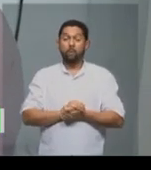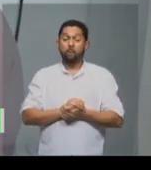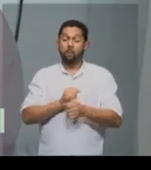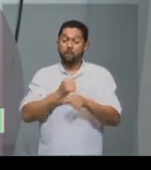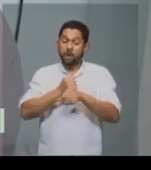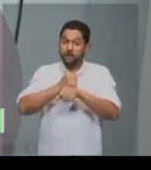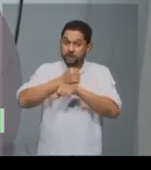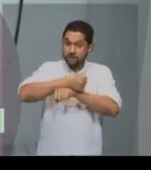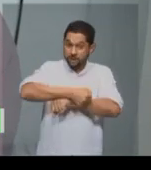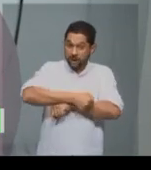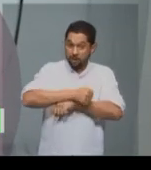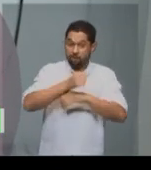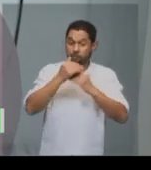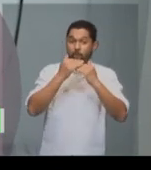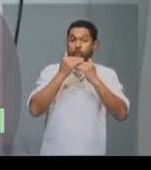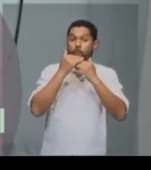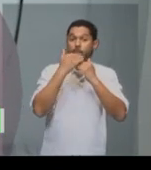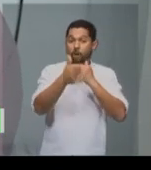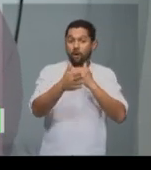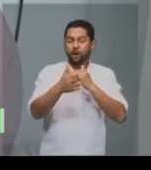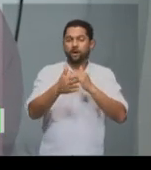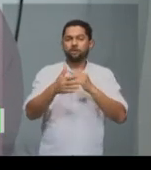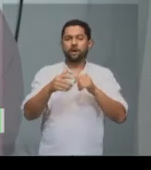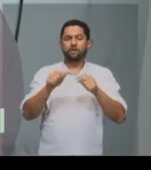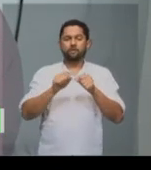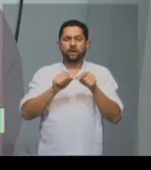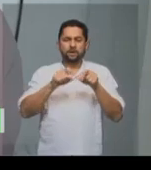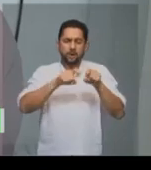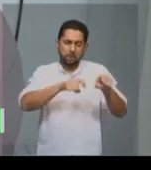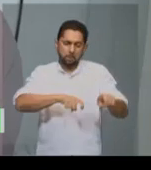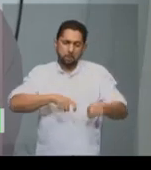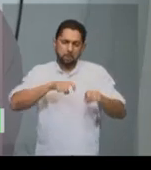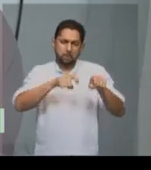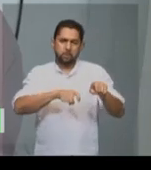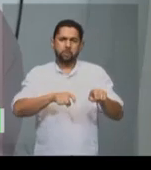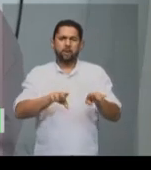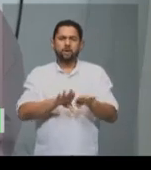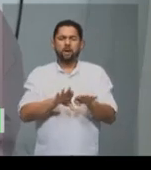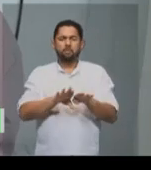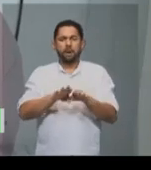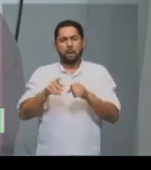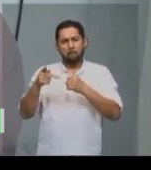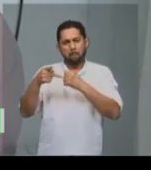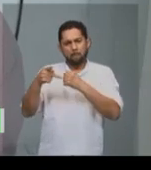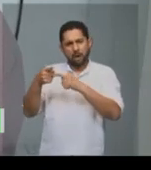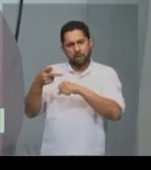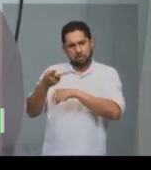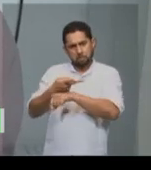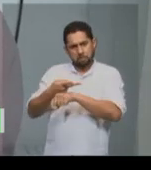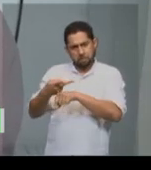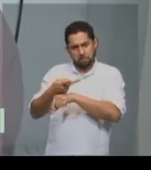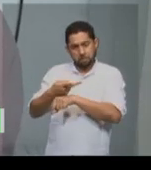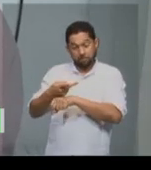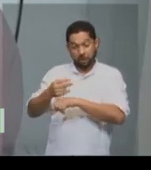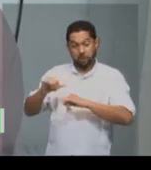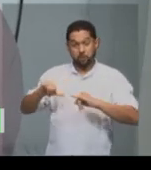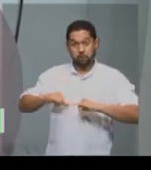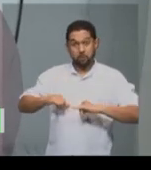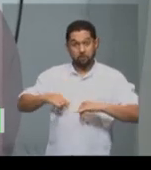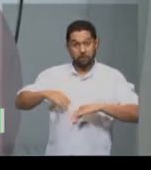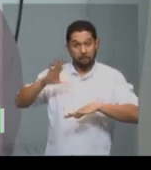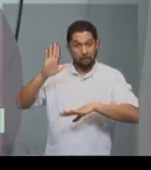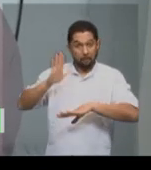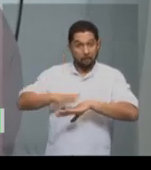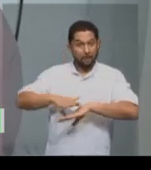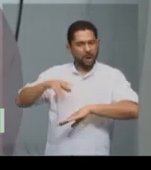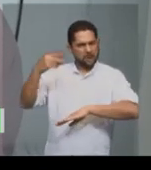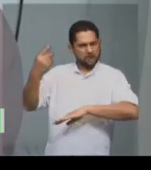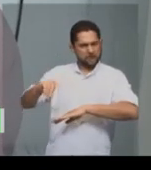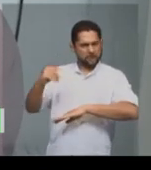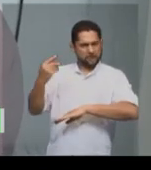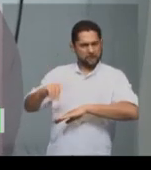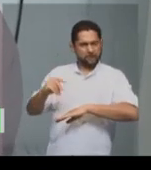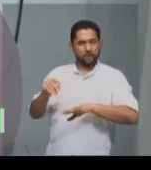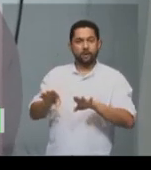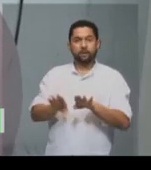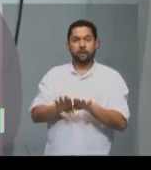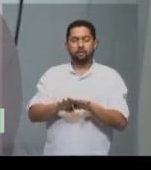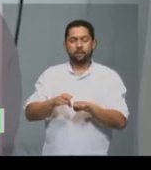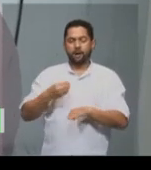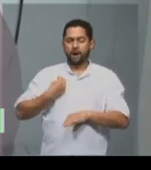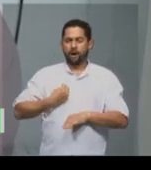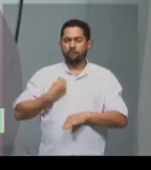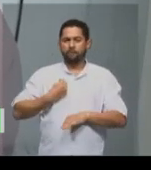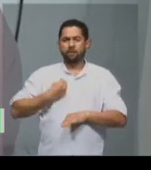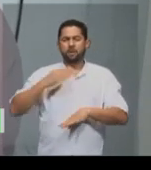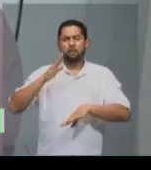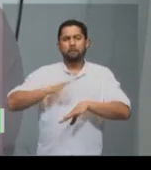trabalhar na lavoura, é o que vai trabalhar na mineração. Estes vão sofrer mais castigos físicos, a vida vai ser